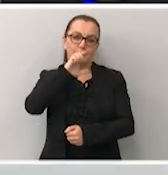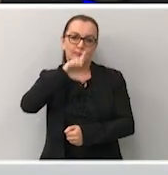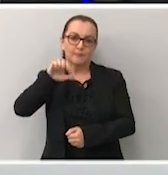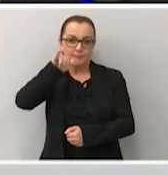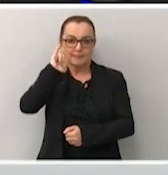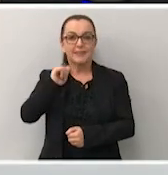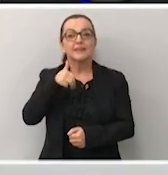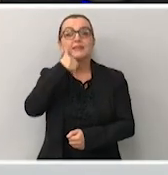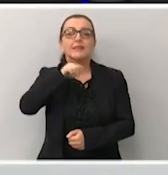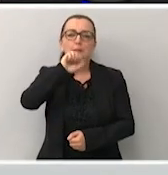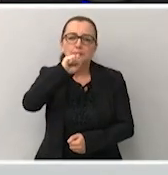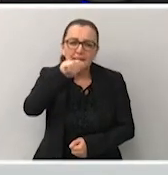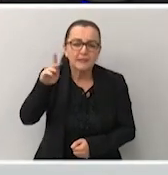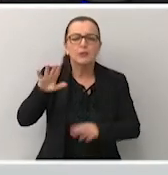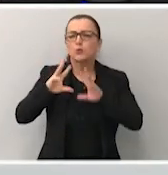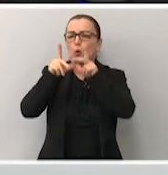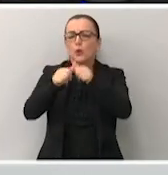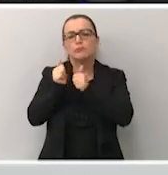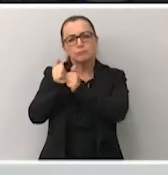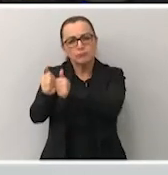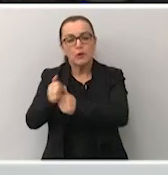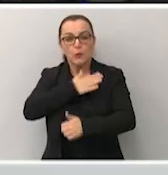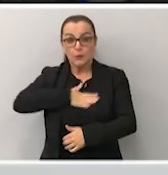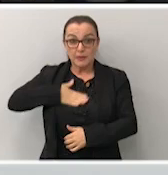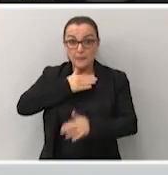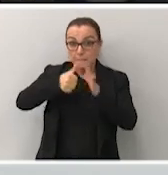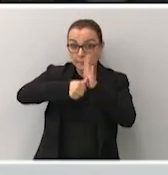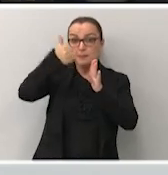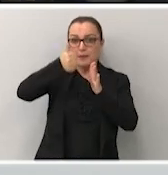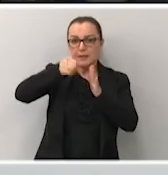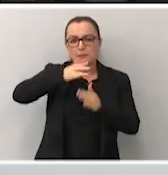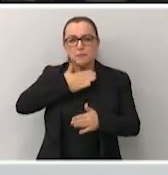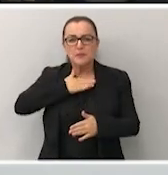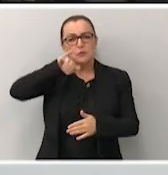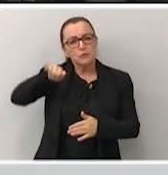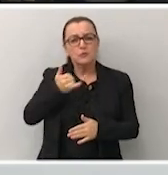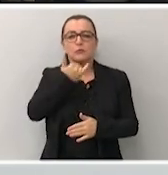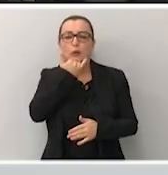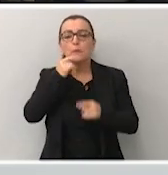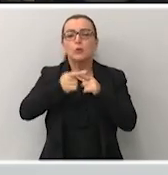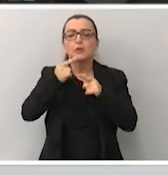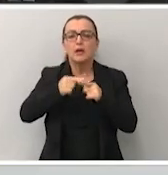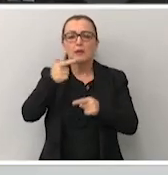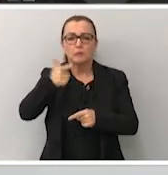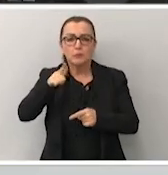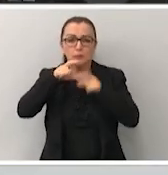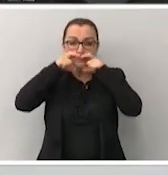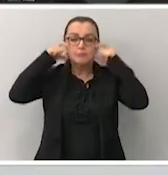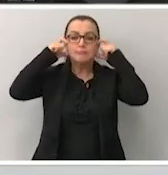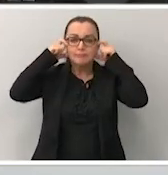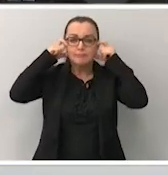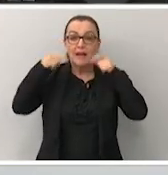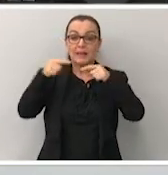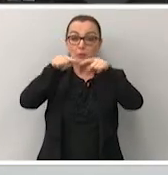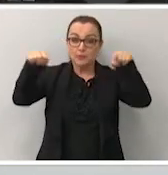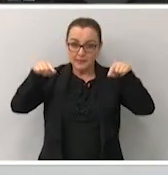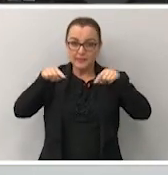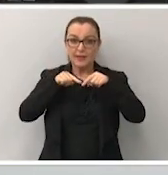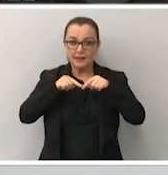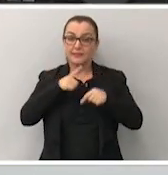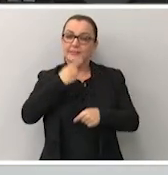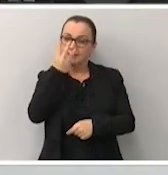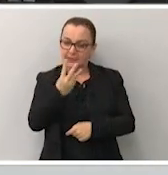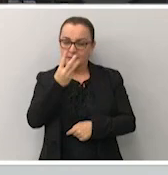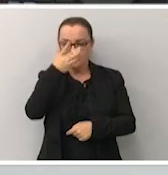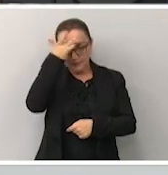Sabrina, todos que nos acompanham, eu gostaria primeiro de me justificar do porquê eu estou sem máscara. Nós estamos entre três